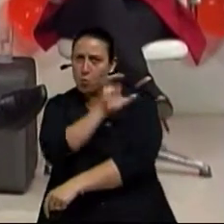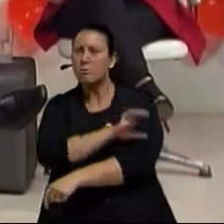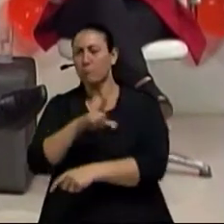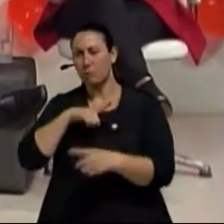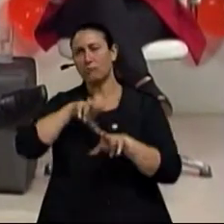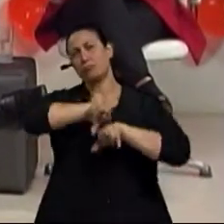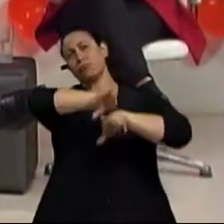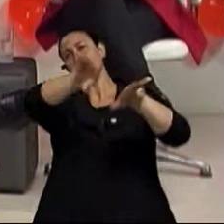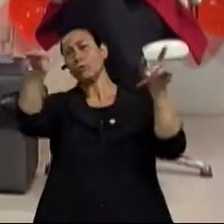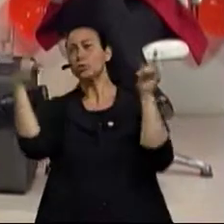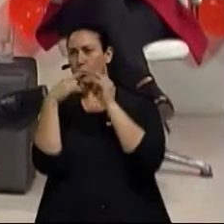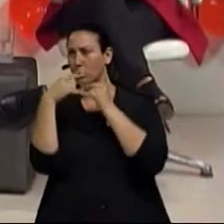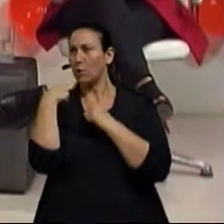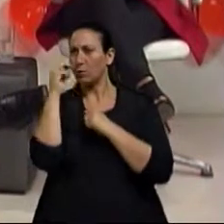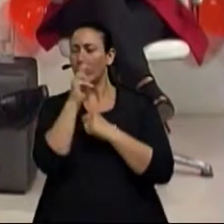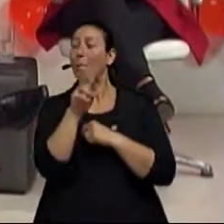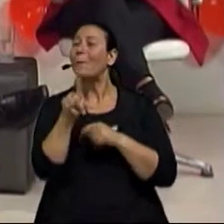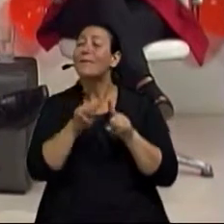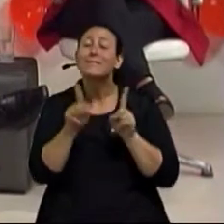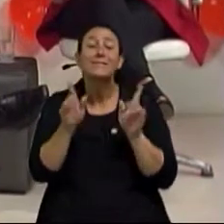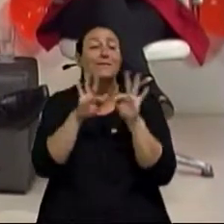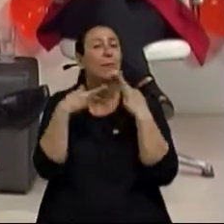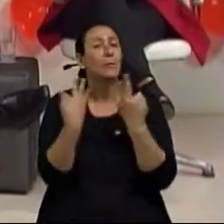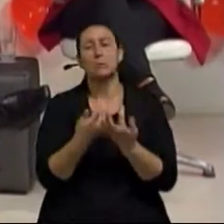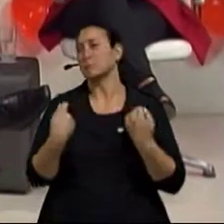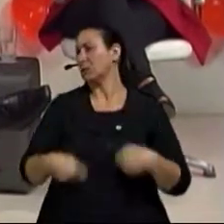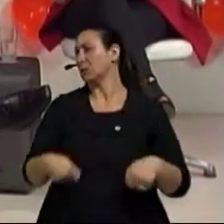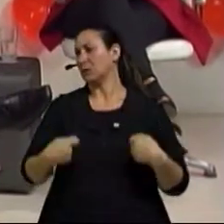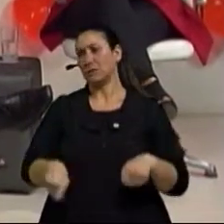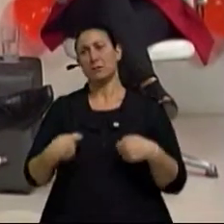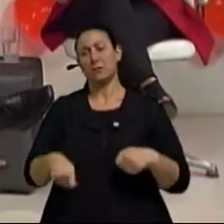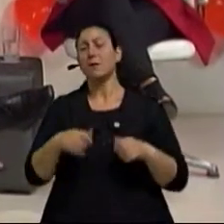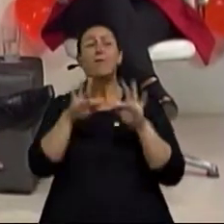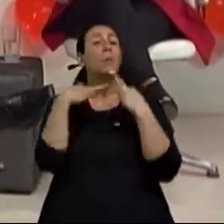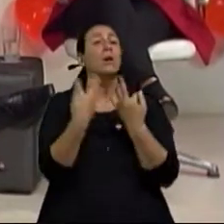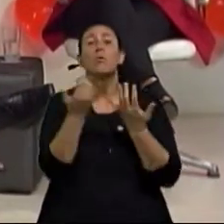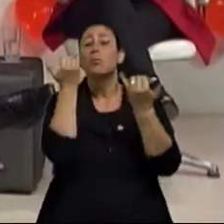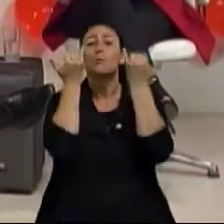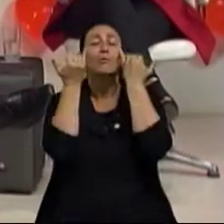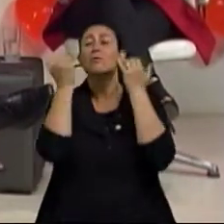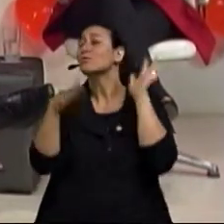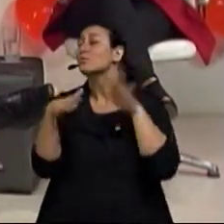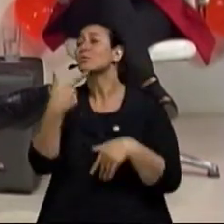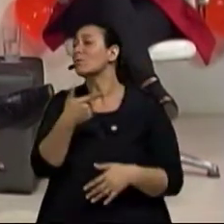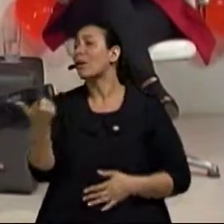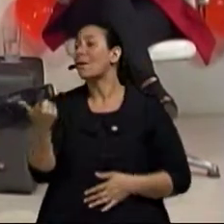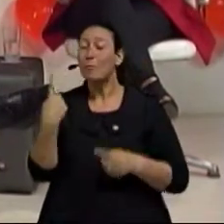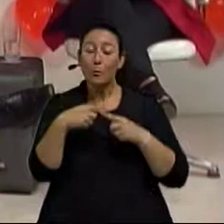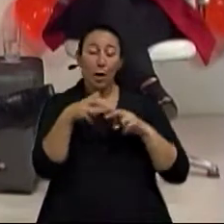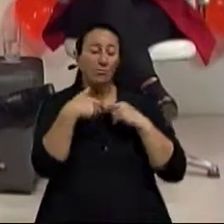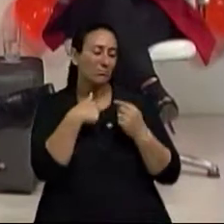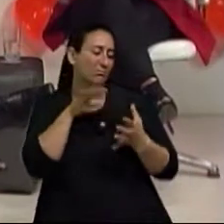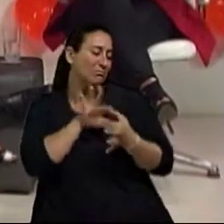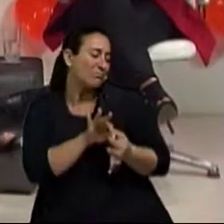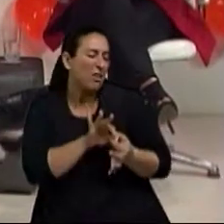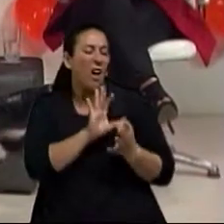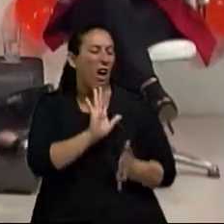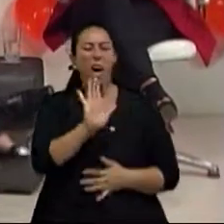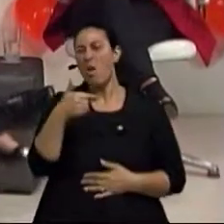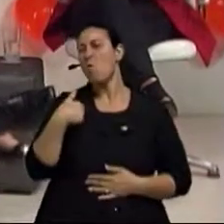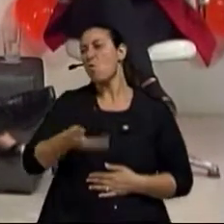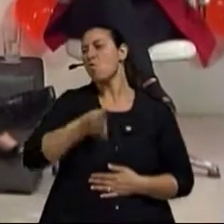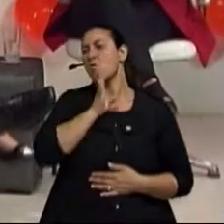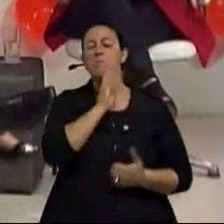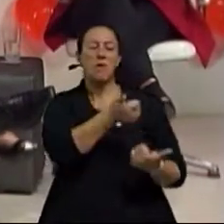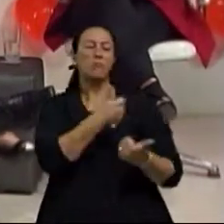várias instituições. Mas eu acho que os familiares têm que passar por essa orientação, porque parece que, como tem o vínculo afetivo, não precisa grande conhecimento.